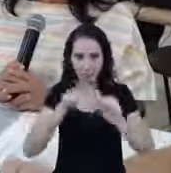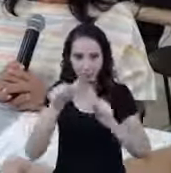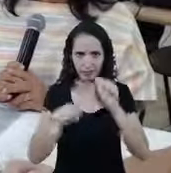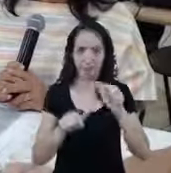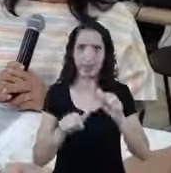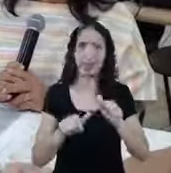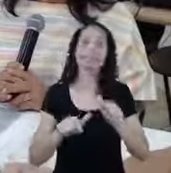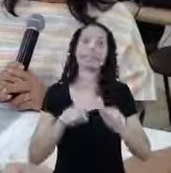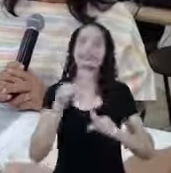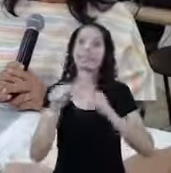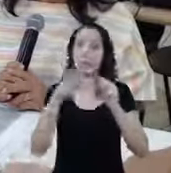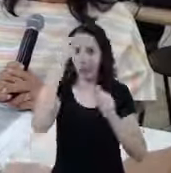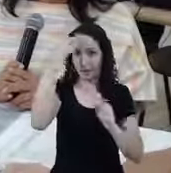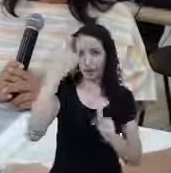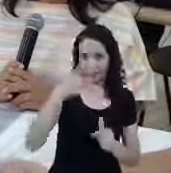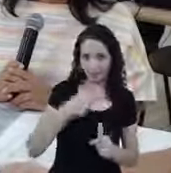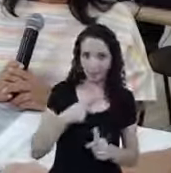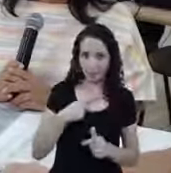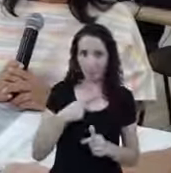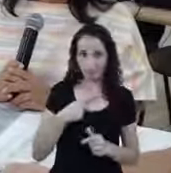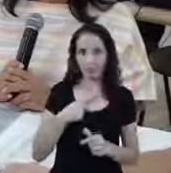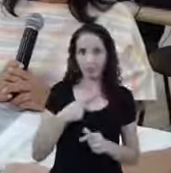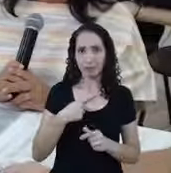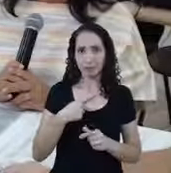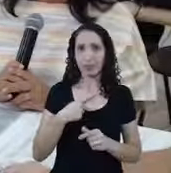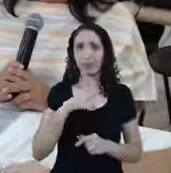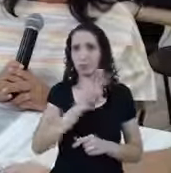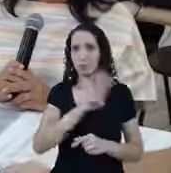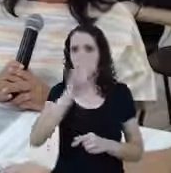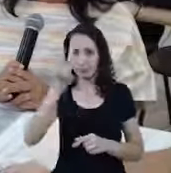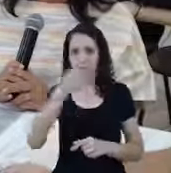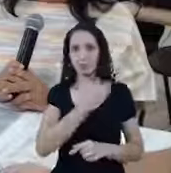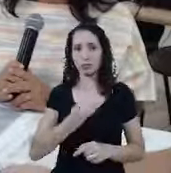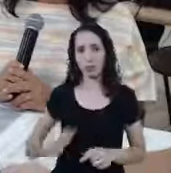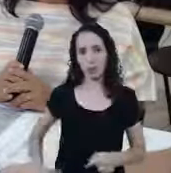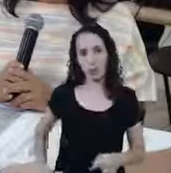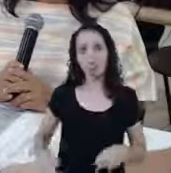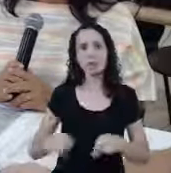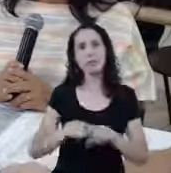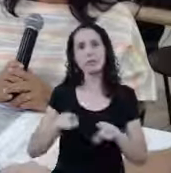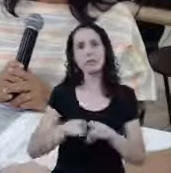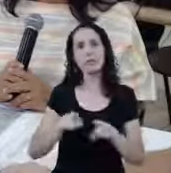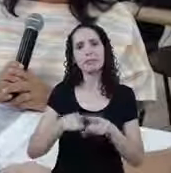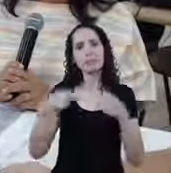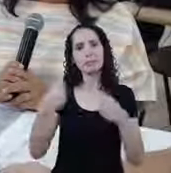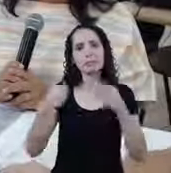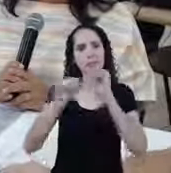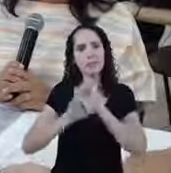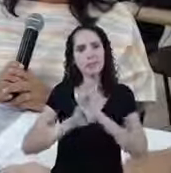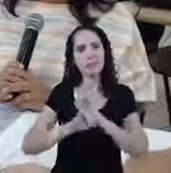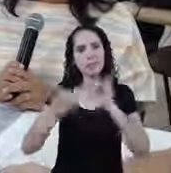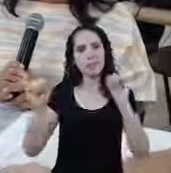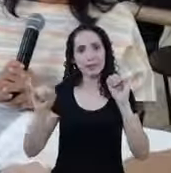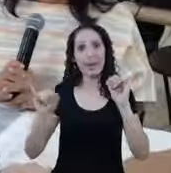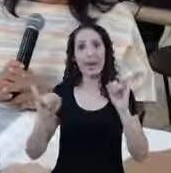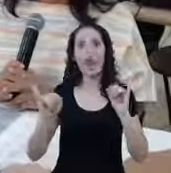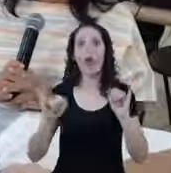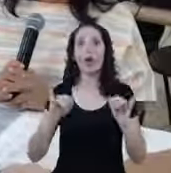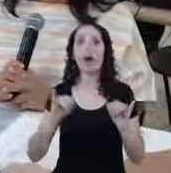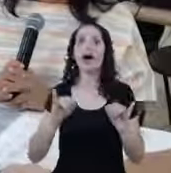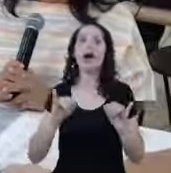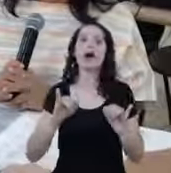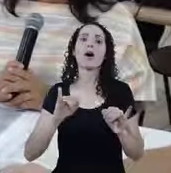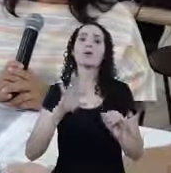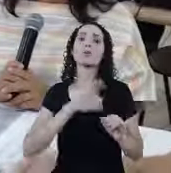trabalhador informal Por meio dos canais oficiais E além disso Ela vai ter que declarar A renda familiar Porque tem o